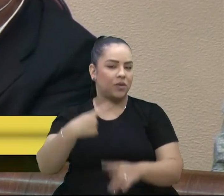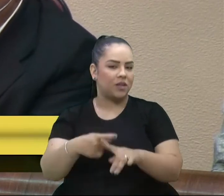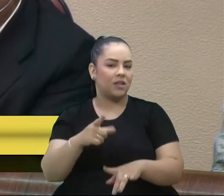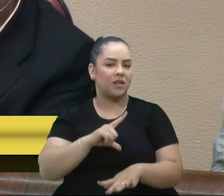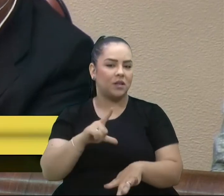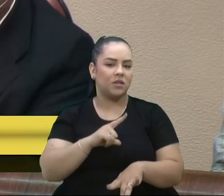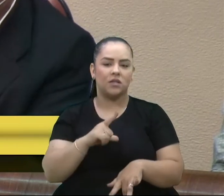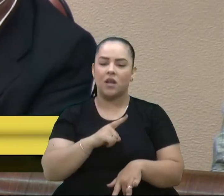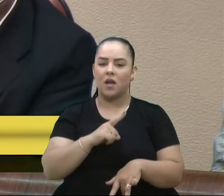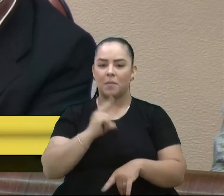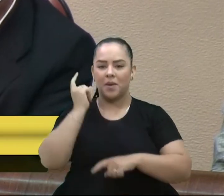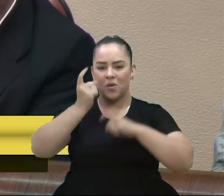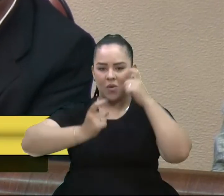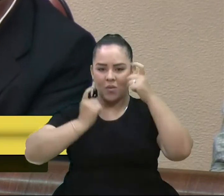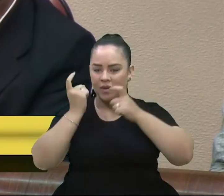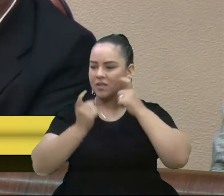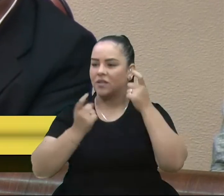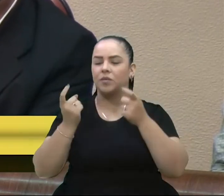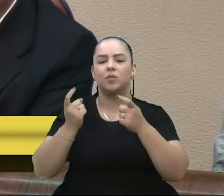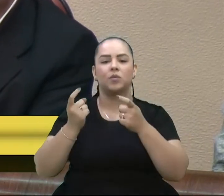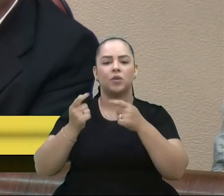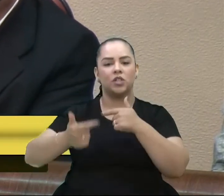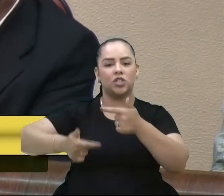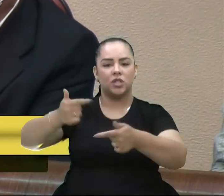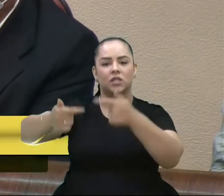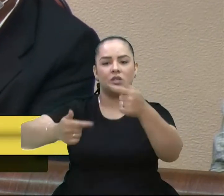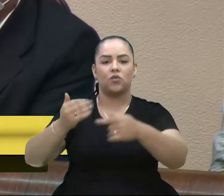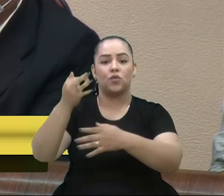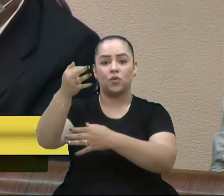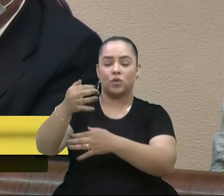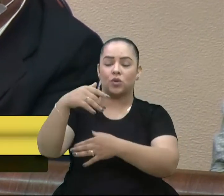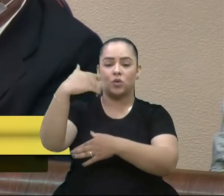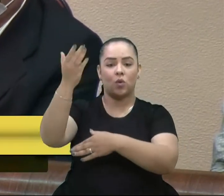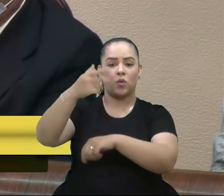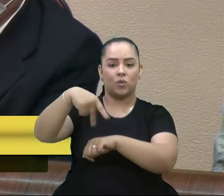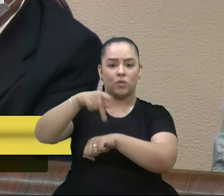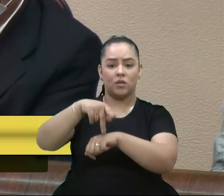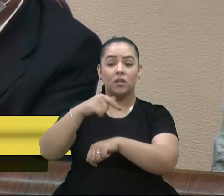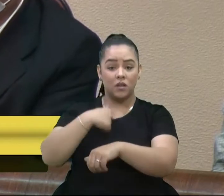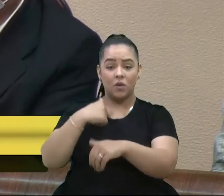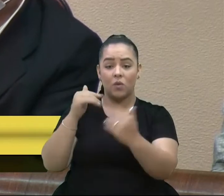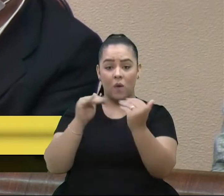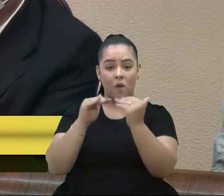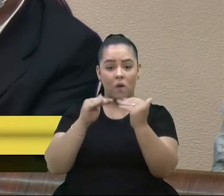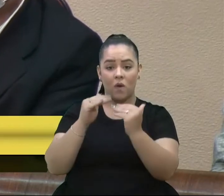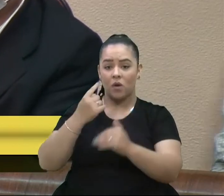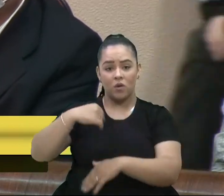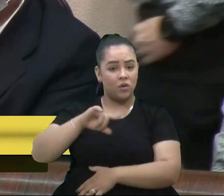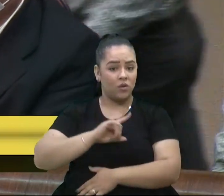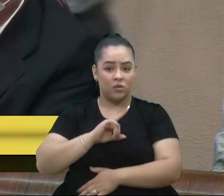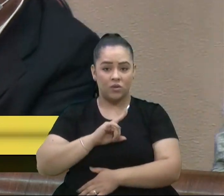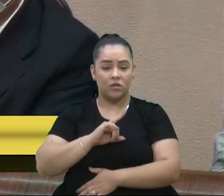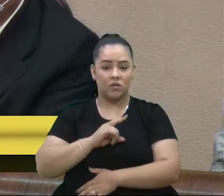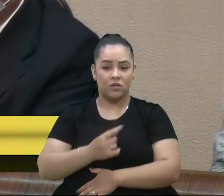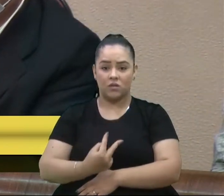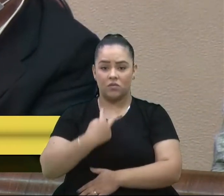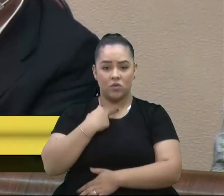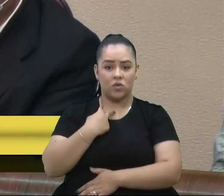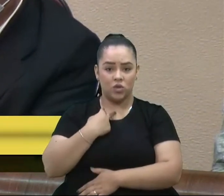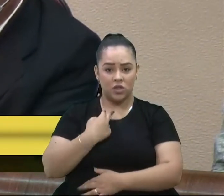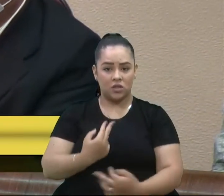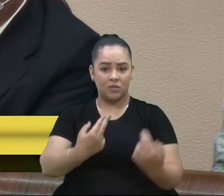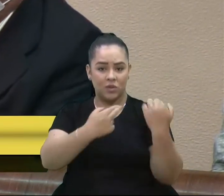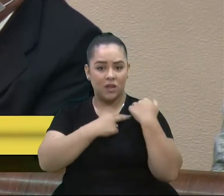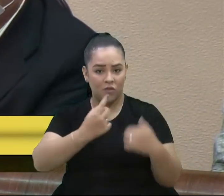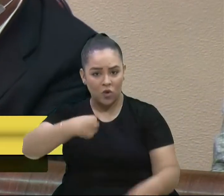futuras gerações de outros países, agora, claro, eu concordo com o vereador, claro, nós não somos, nós podemos ser responsabilizados